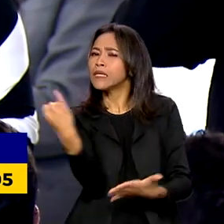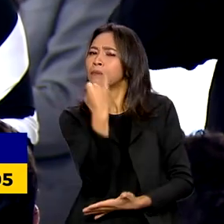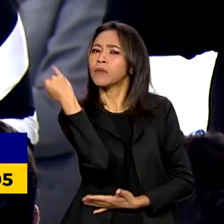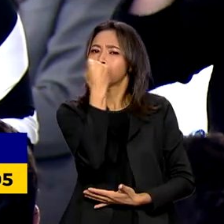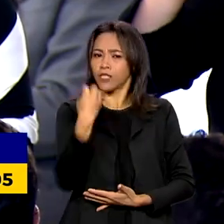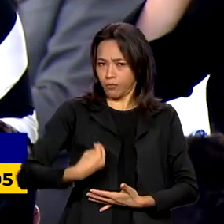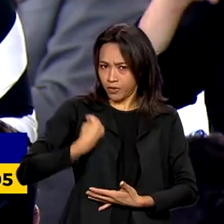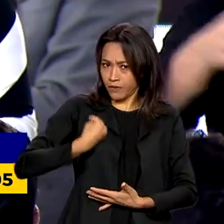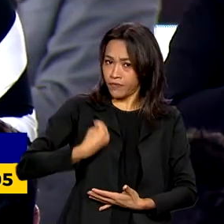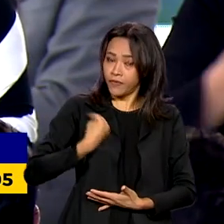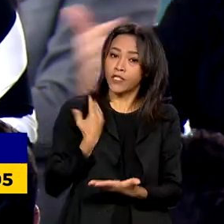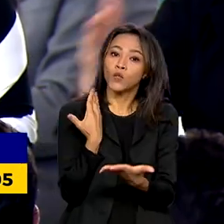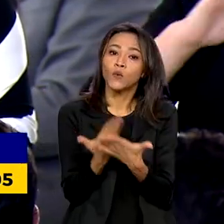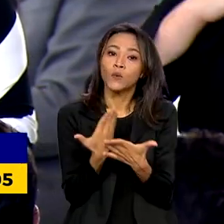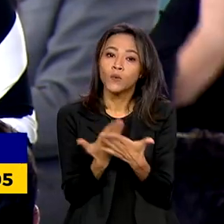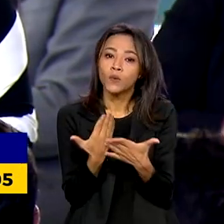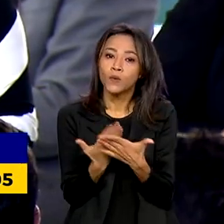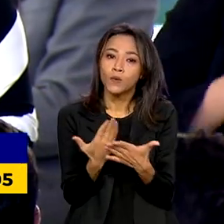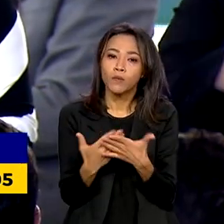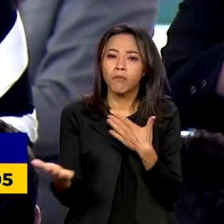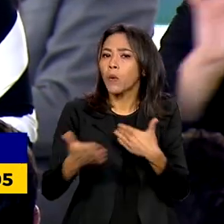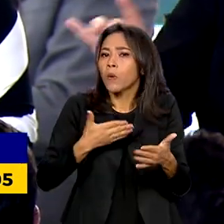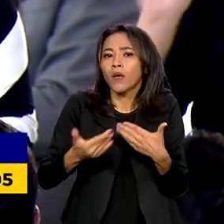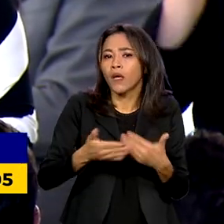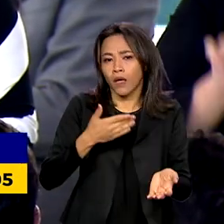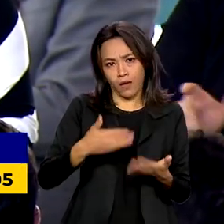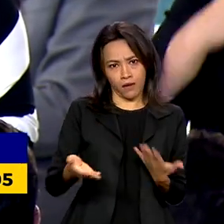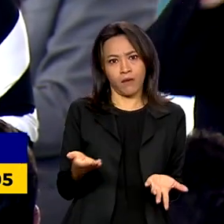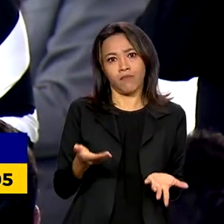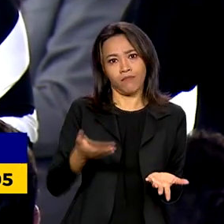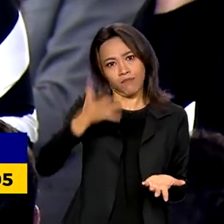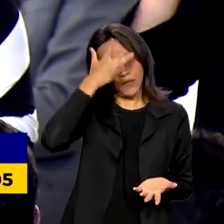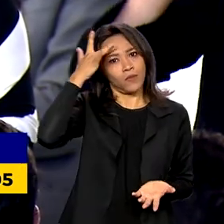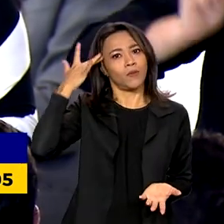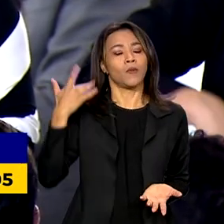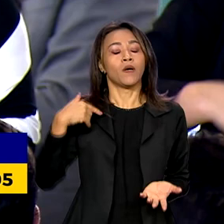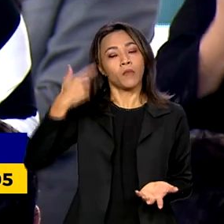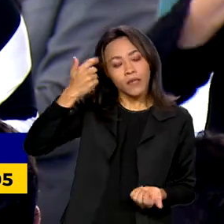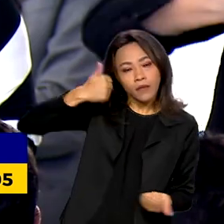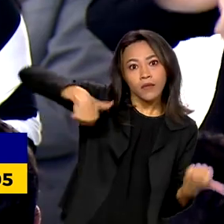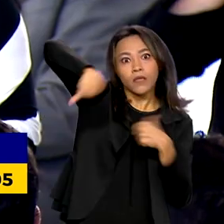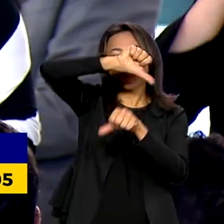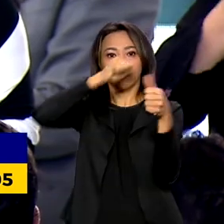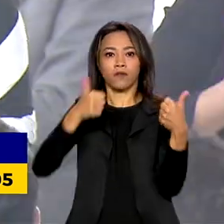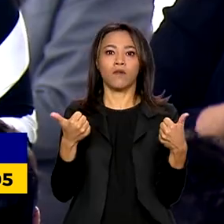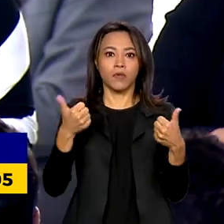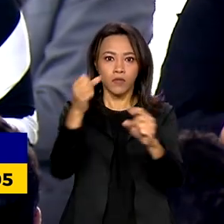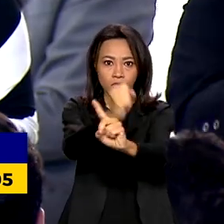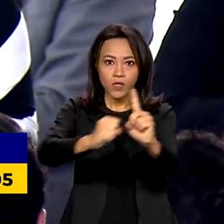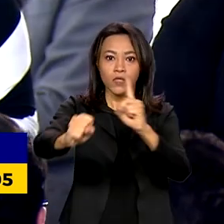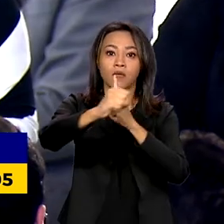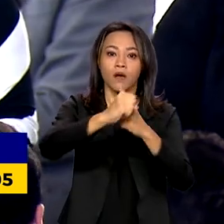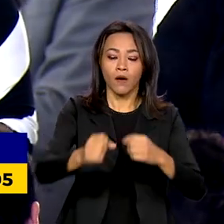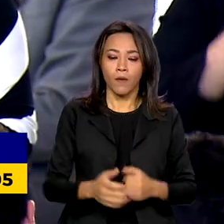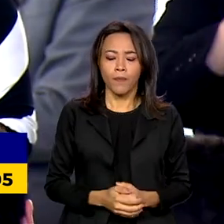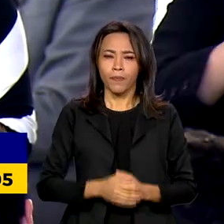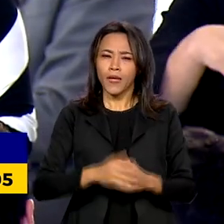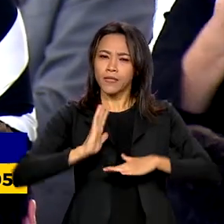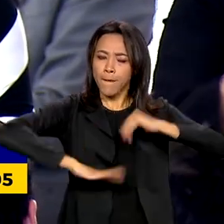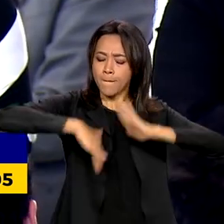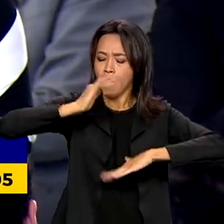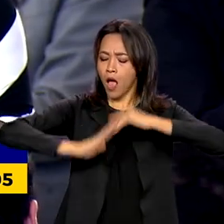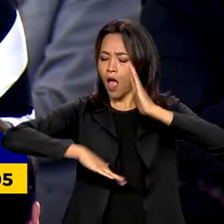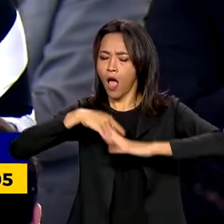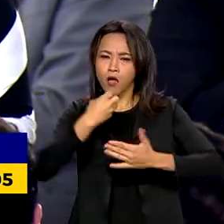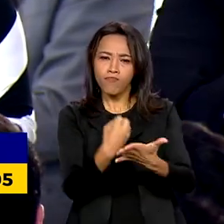educacional de qualquer indivíduo, possibilitando uma transformação social. Essas habilidades